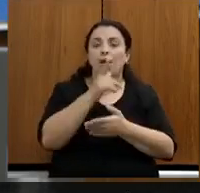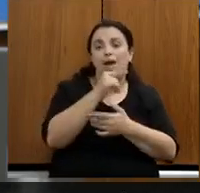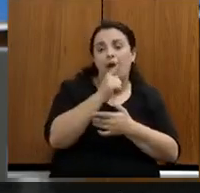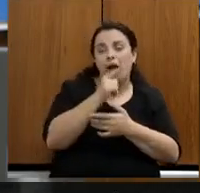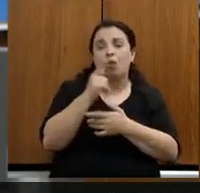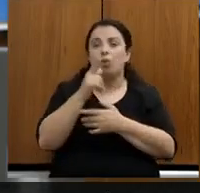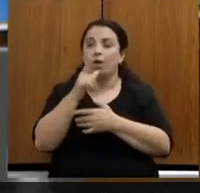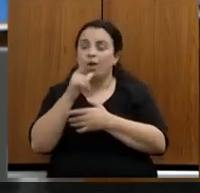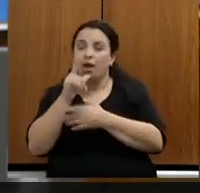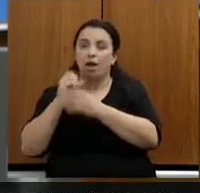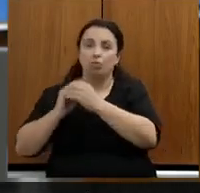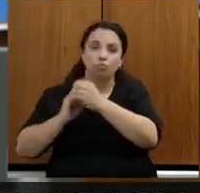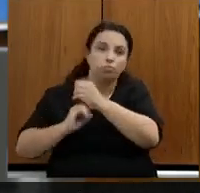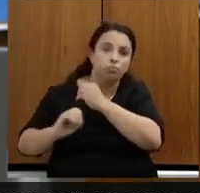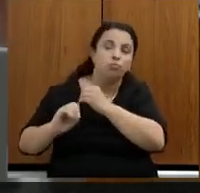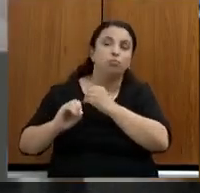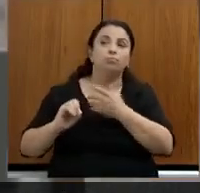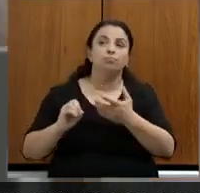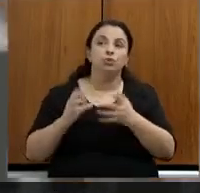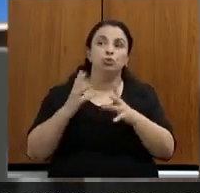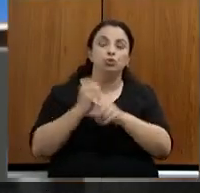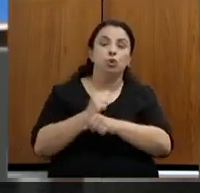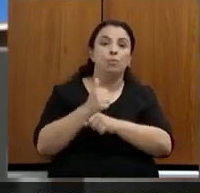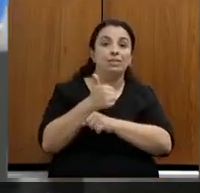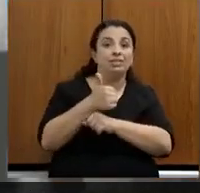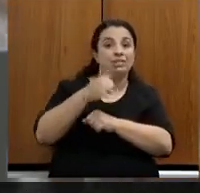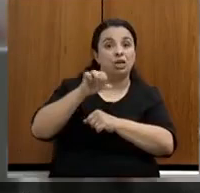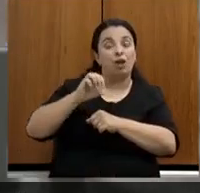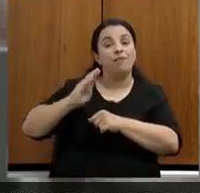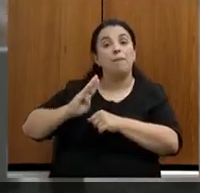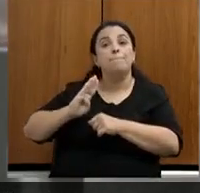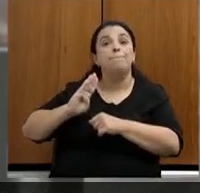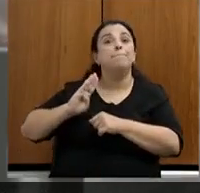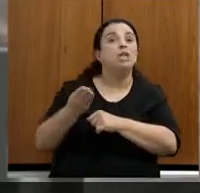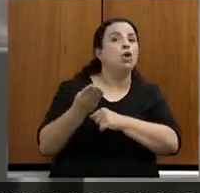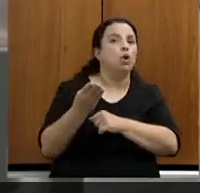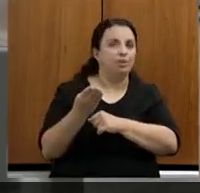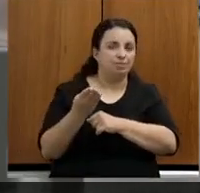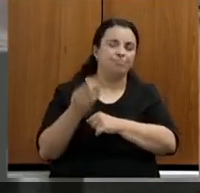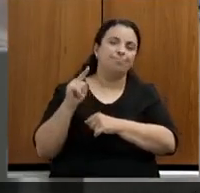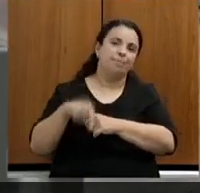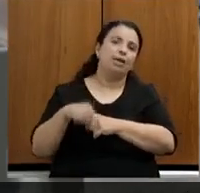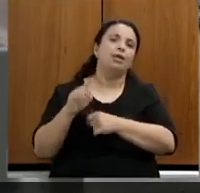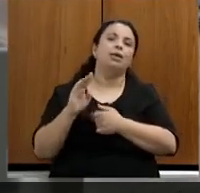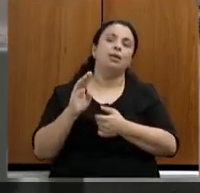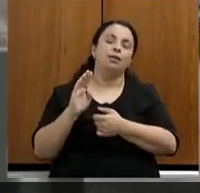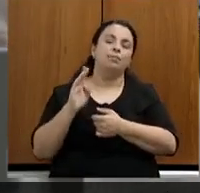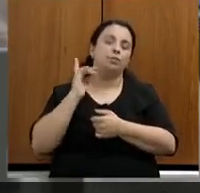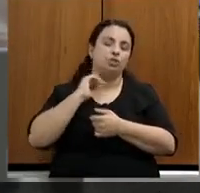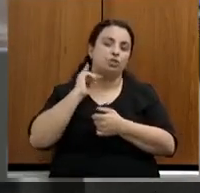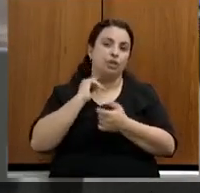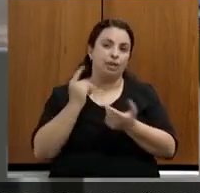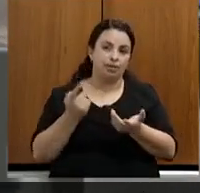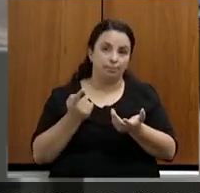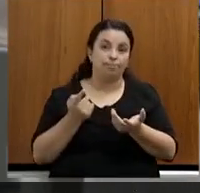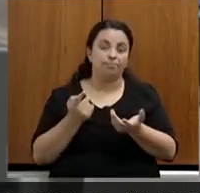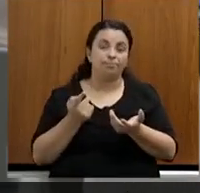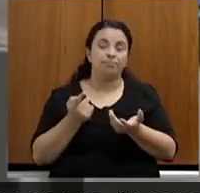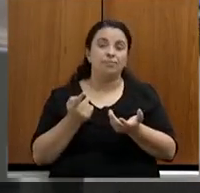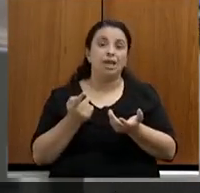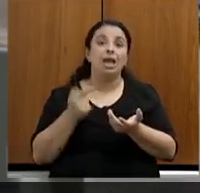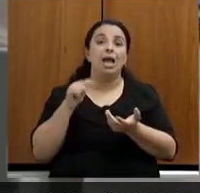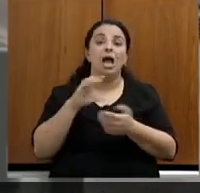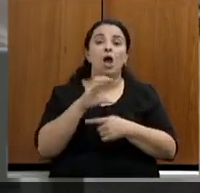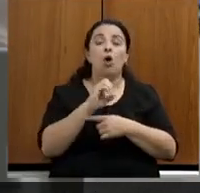a universalização é de 19 bilhões no Estado de Minas Gerais. Nesse momento, especificamente, a